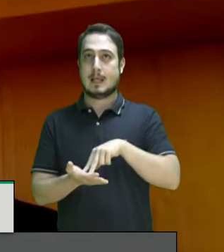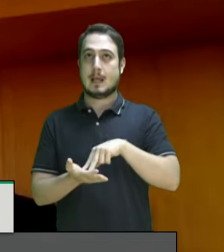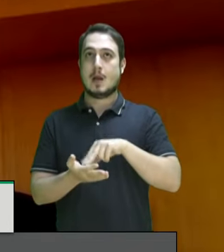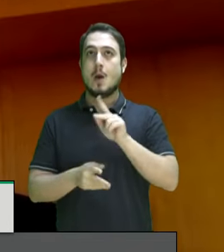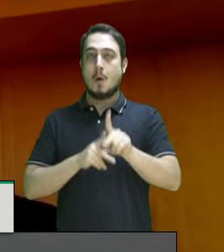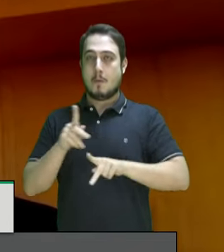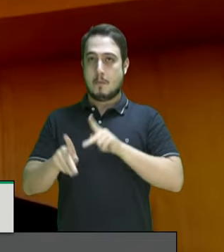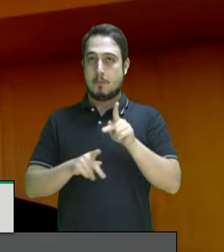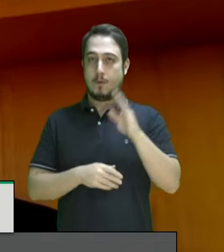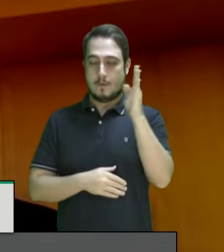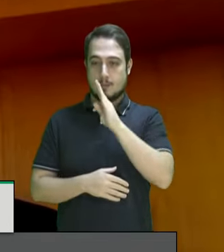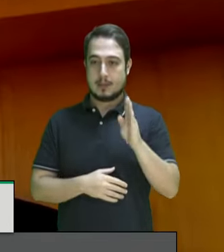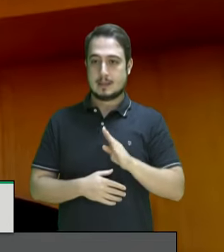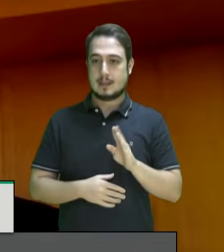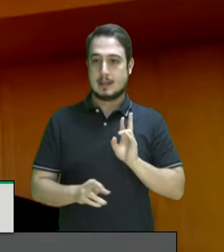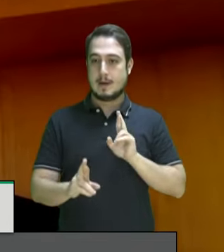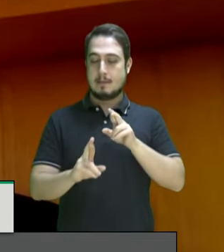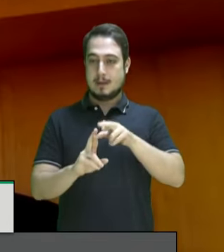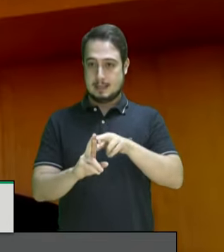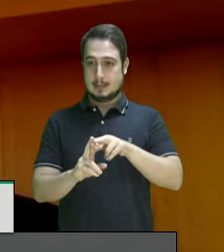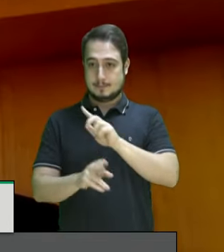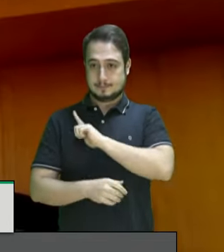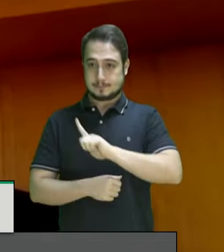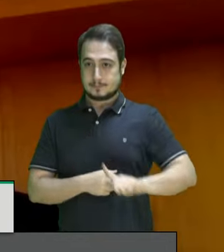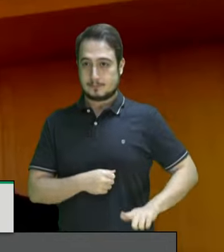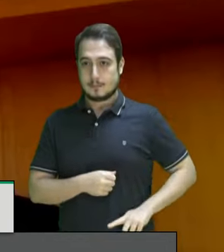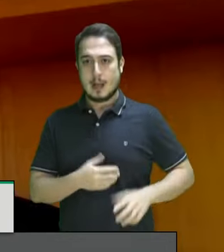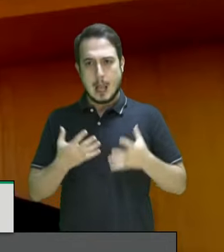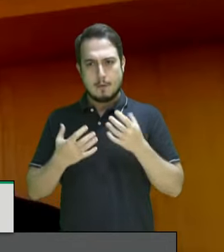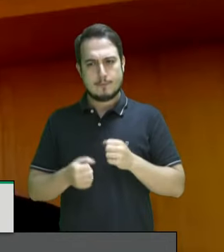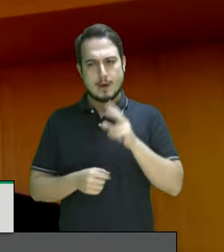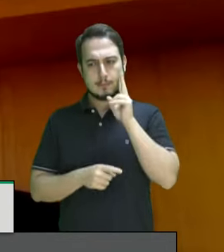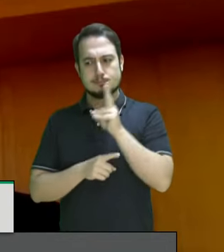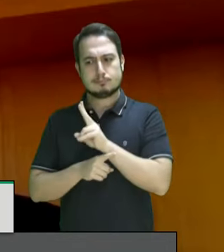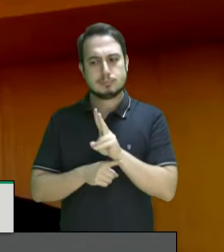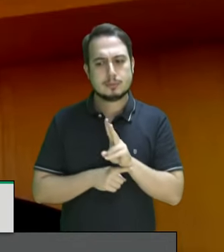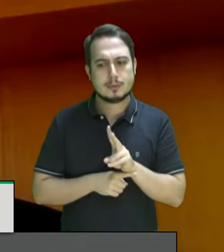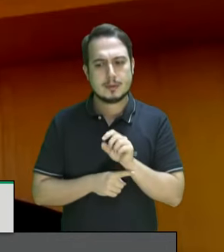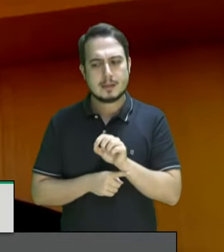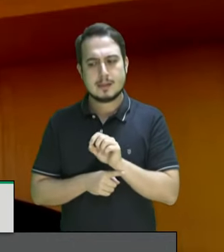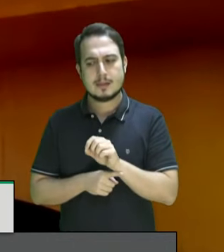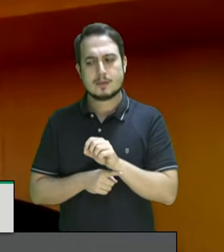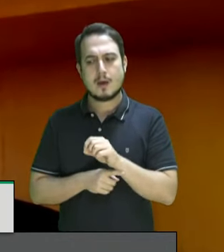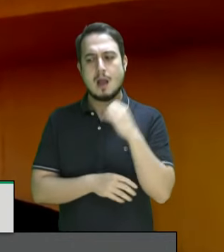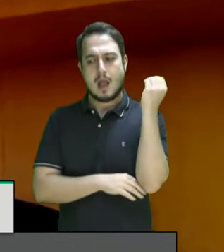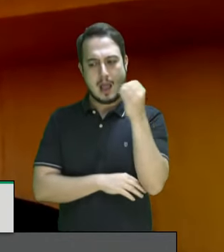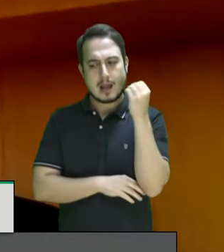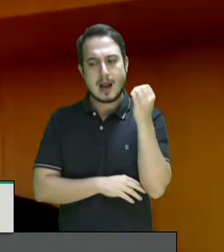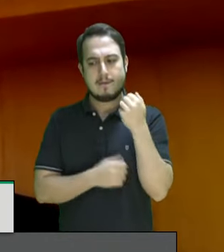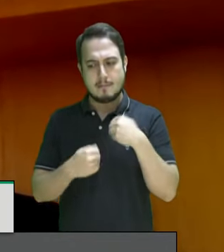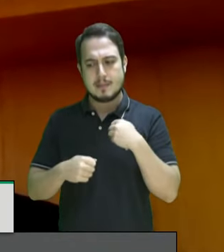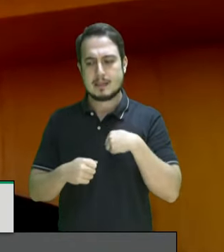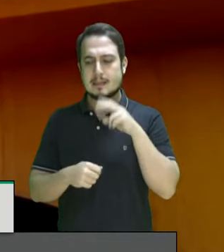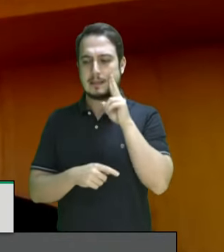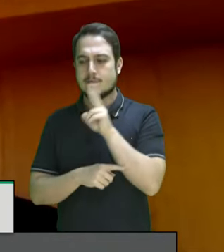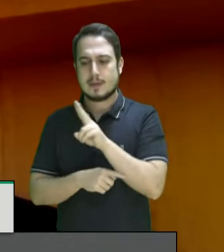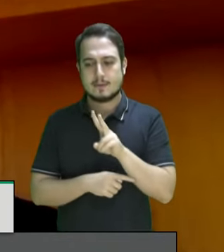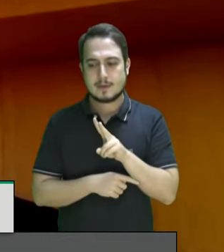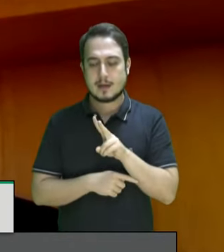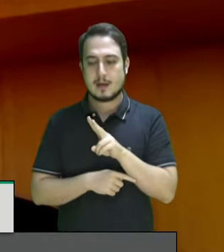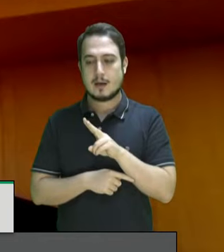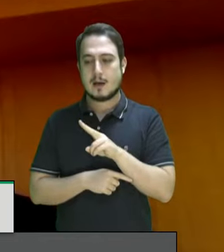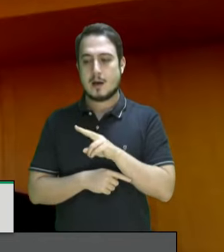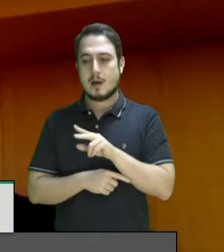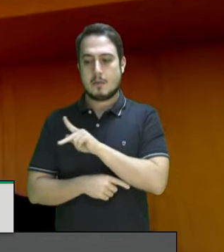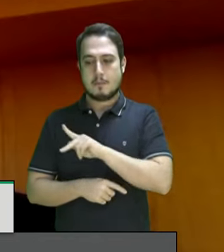representando o governo que digam vamos investigar é grave o que aconteceu no Jacarezinho o vice-presidente